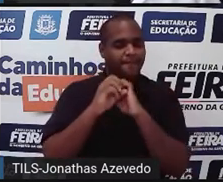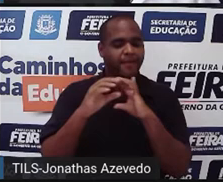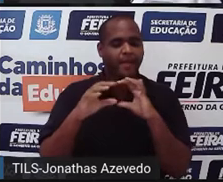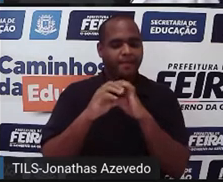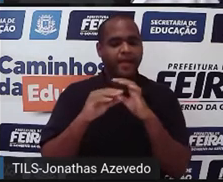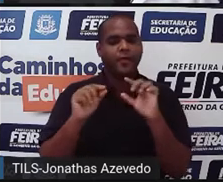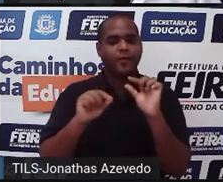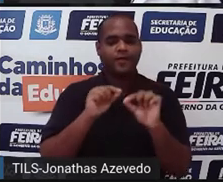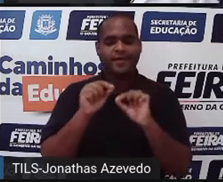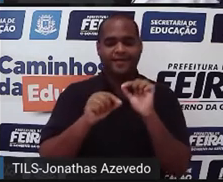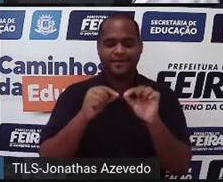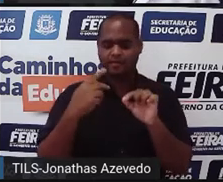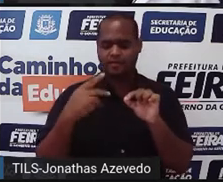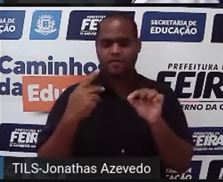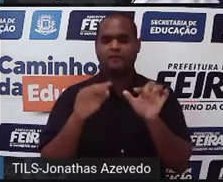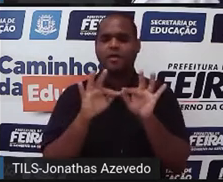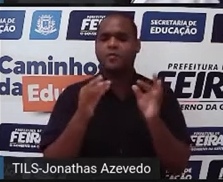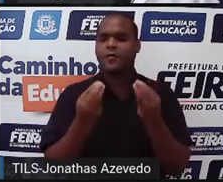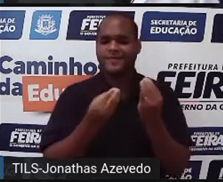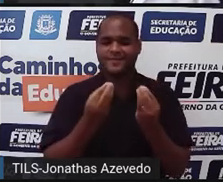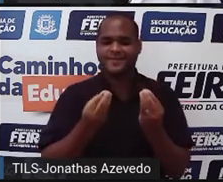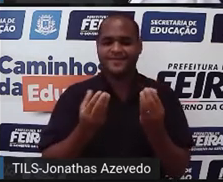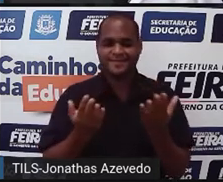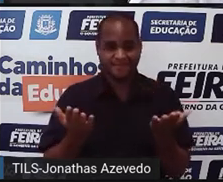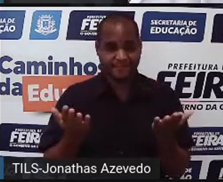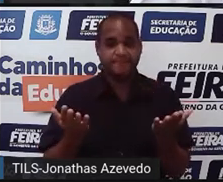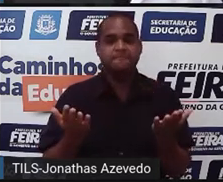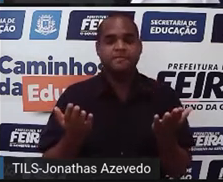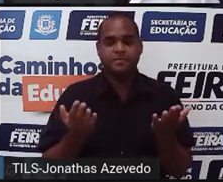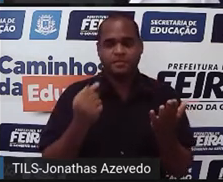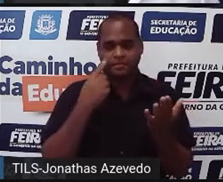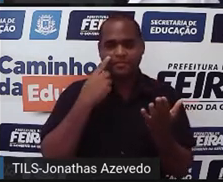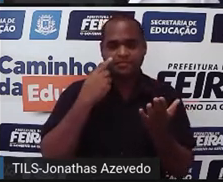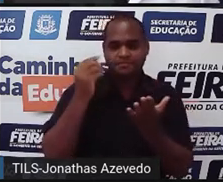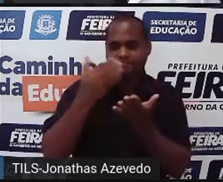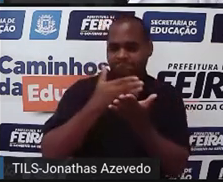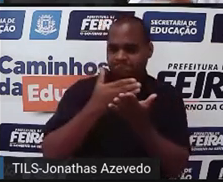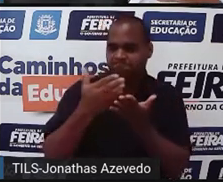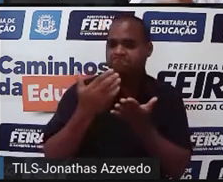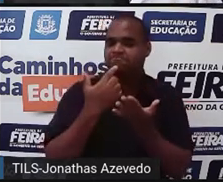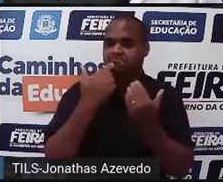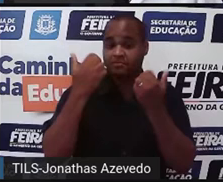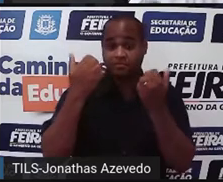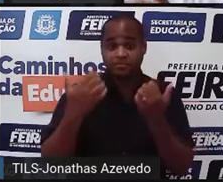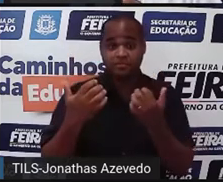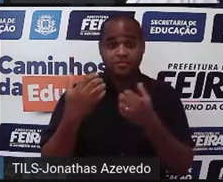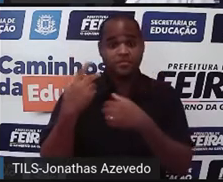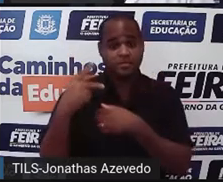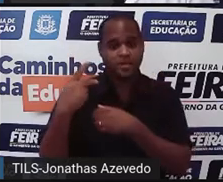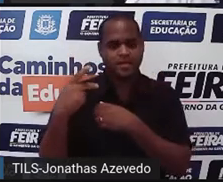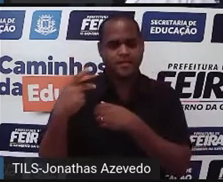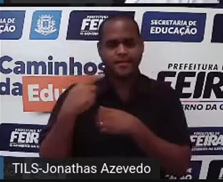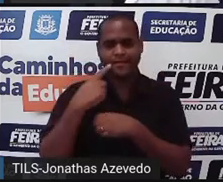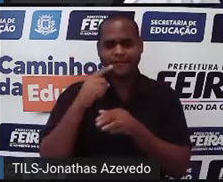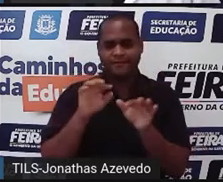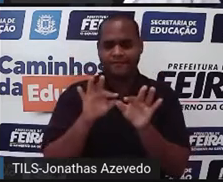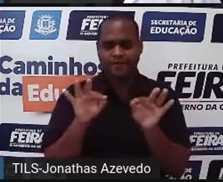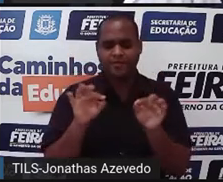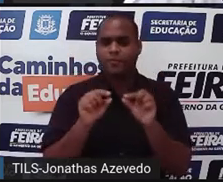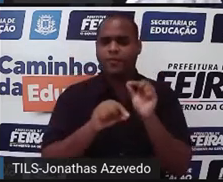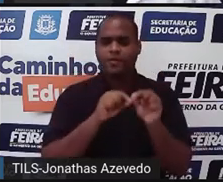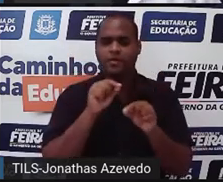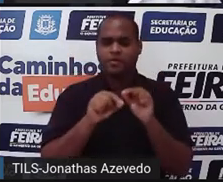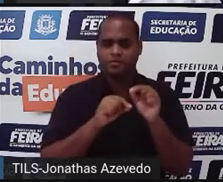sentido dessa frase que a gente acabou de ler. E eu já começo dizendo que o sentido dessa frase aqui agora